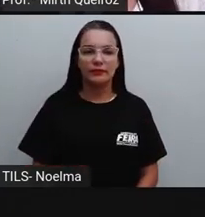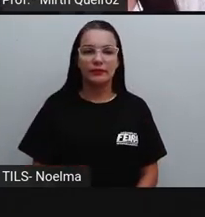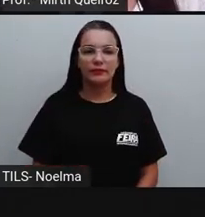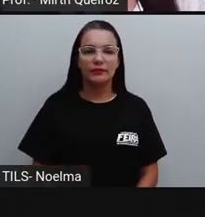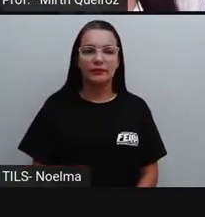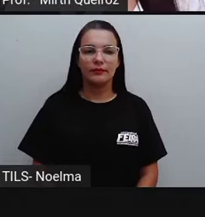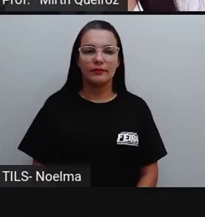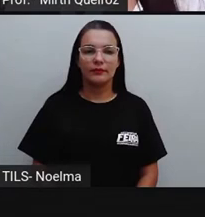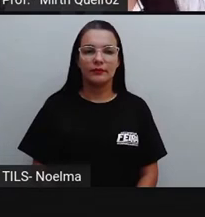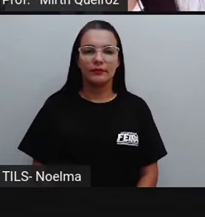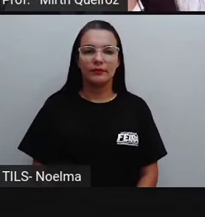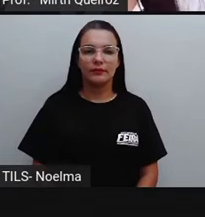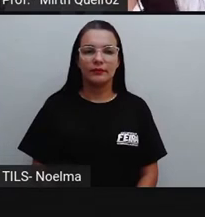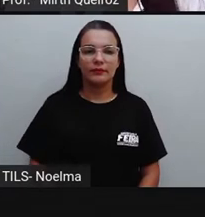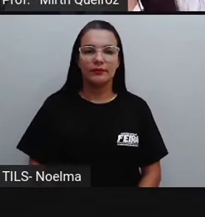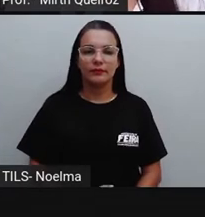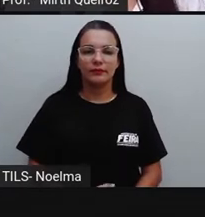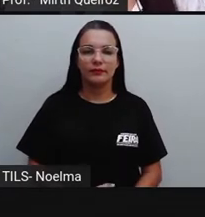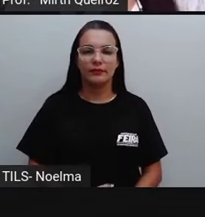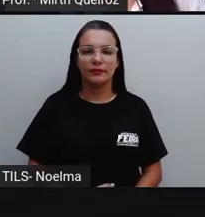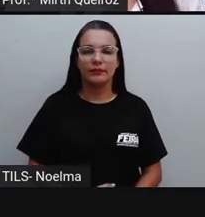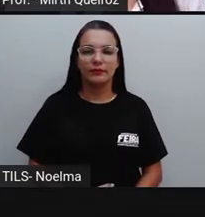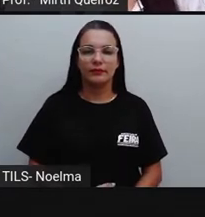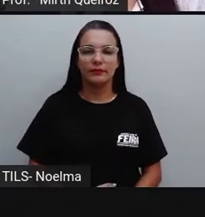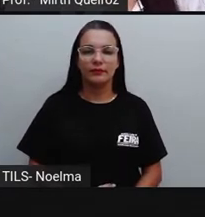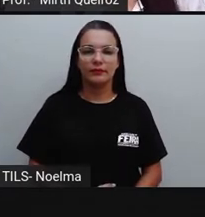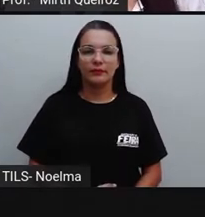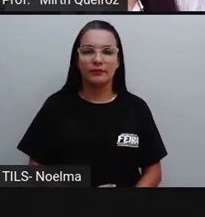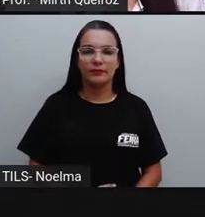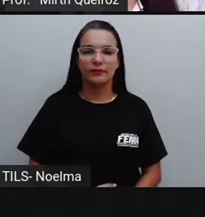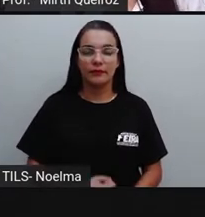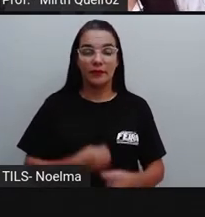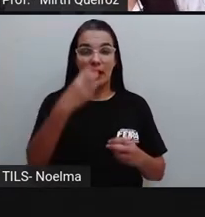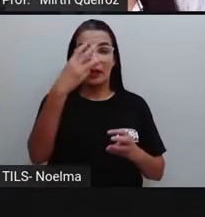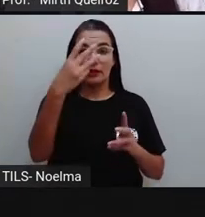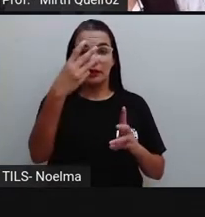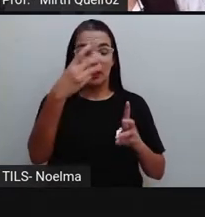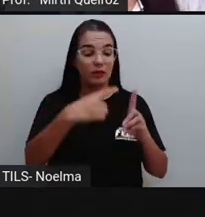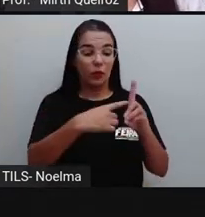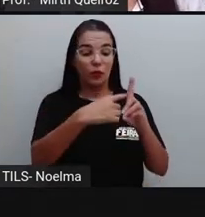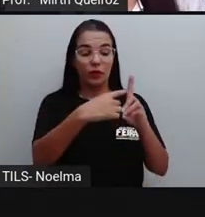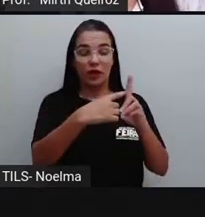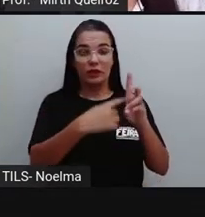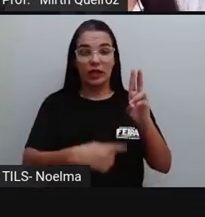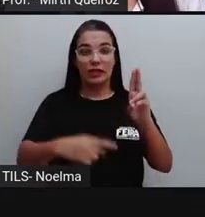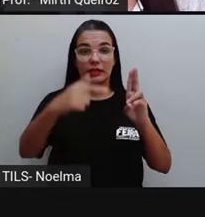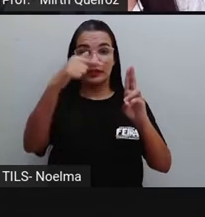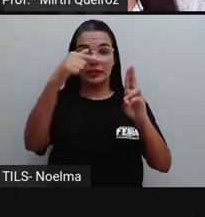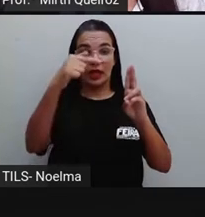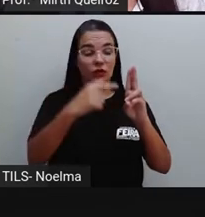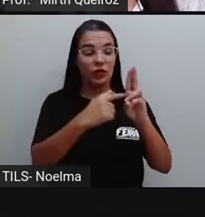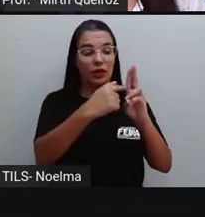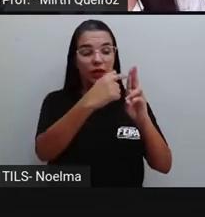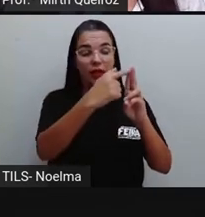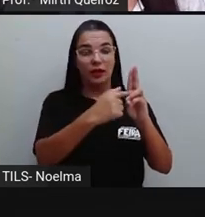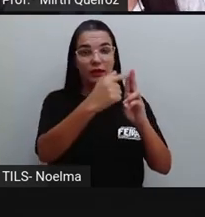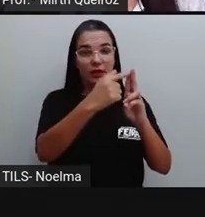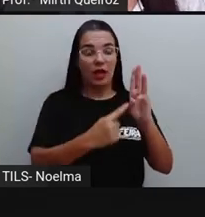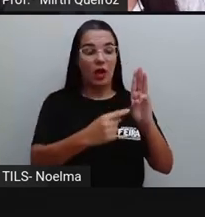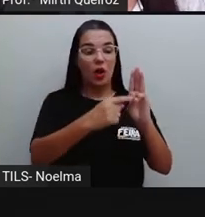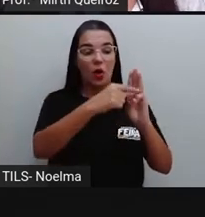e setenta e três, certo? Três unidades, sete dezenas,